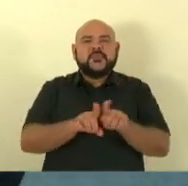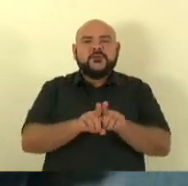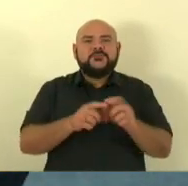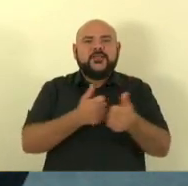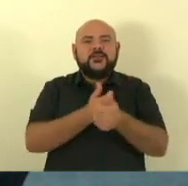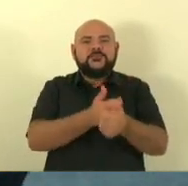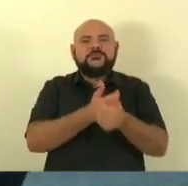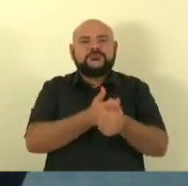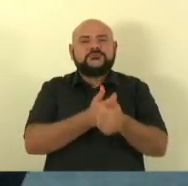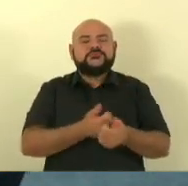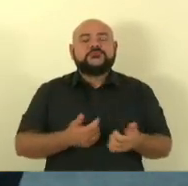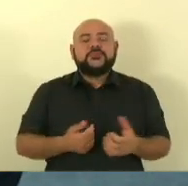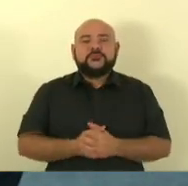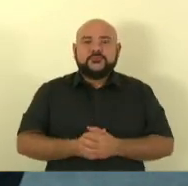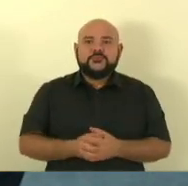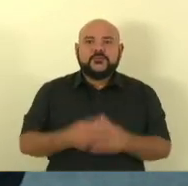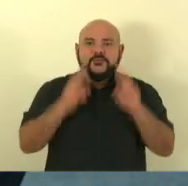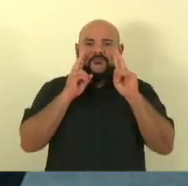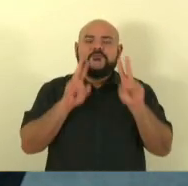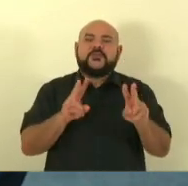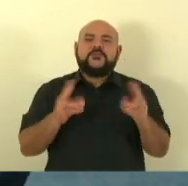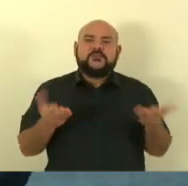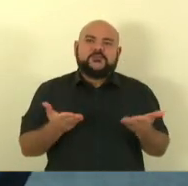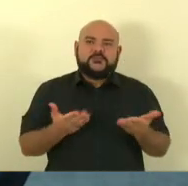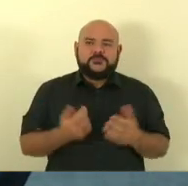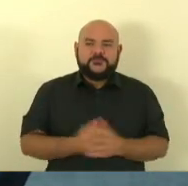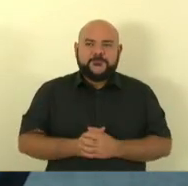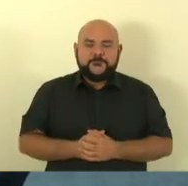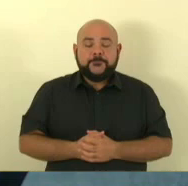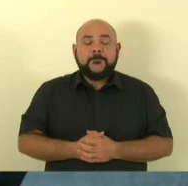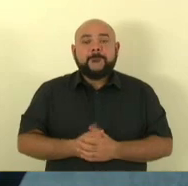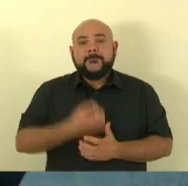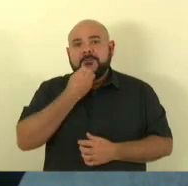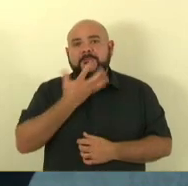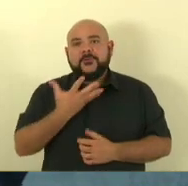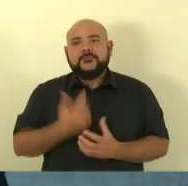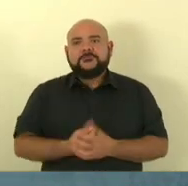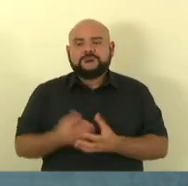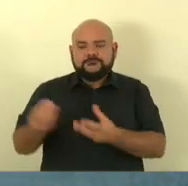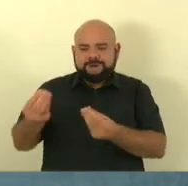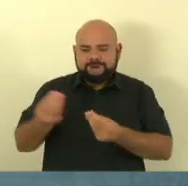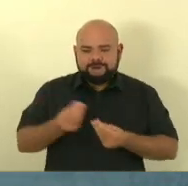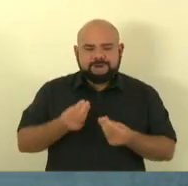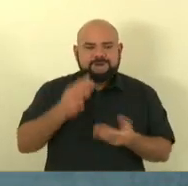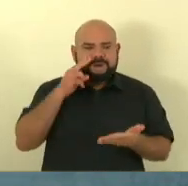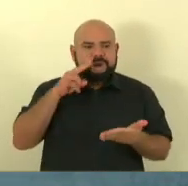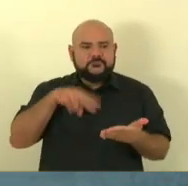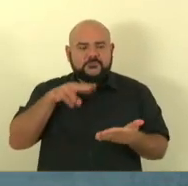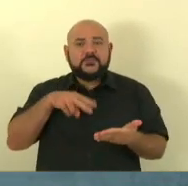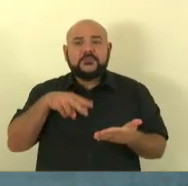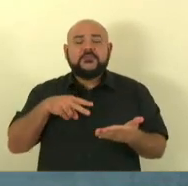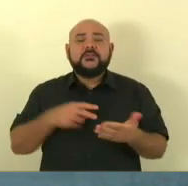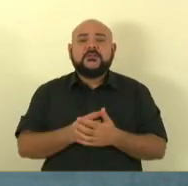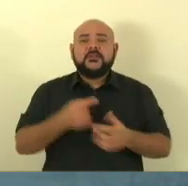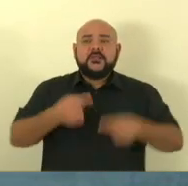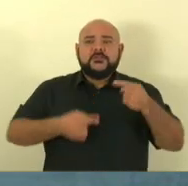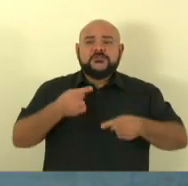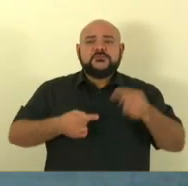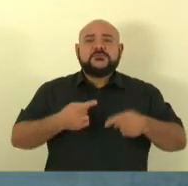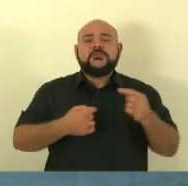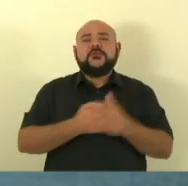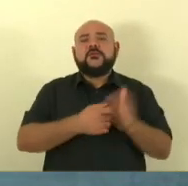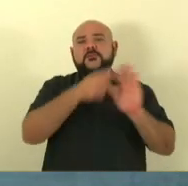Santo que nos assiste e nos ouve pela TV Assembleia. Eu recebo a matéria, a discussão única do Projeto de Lei